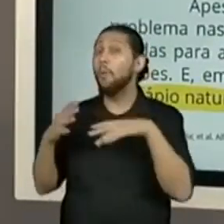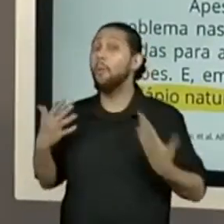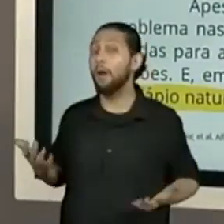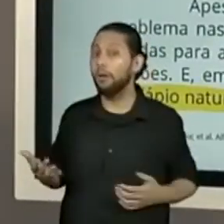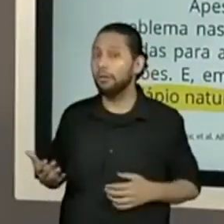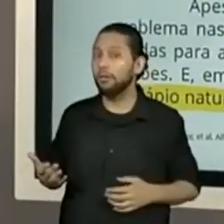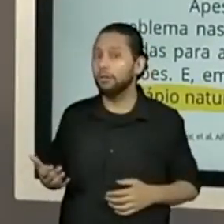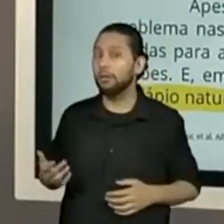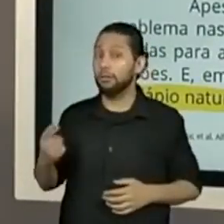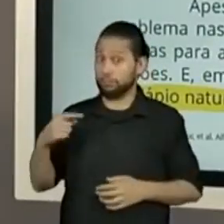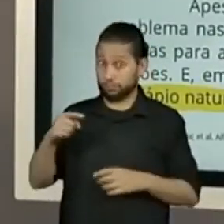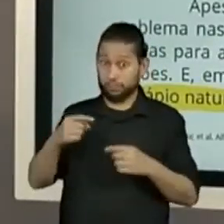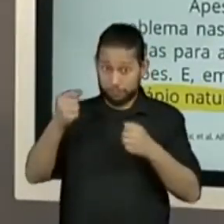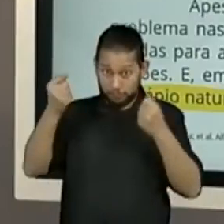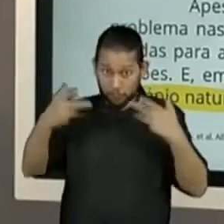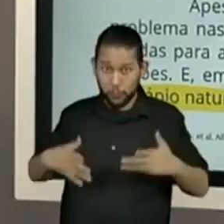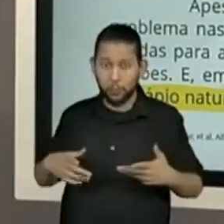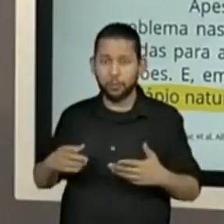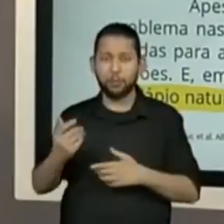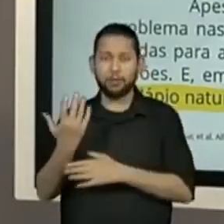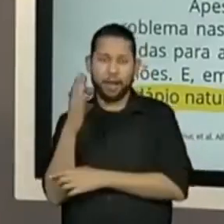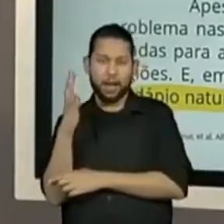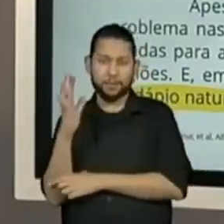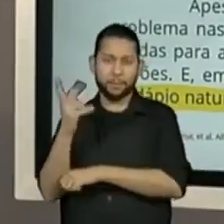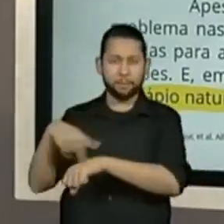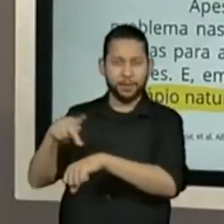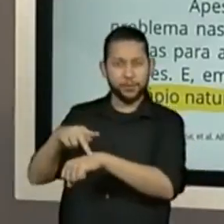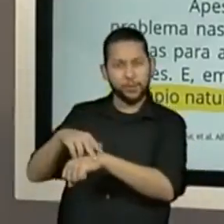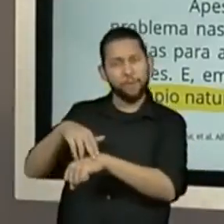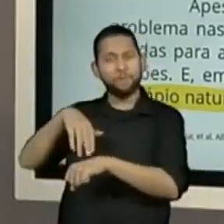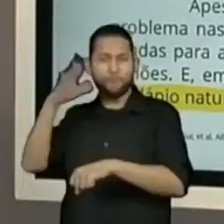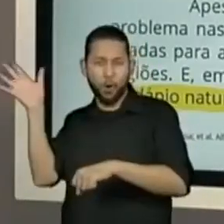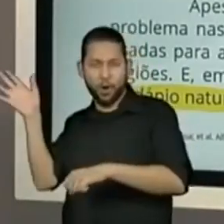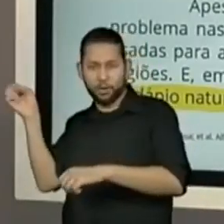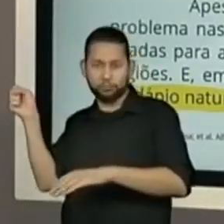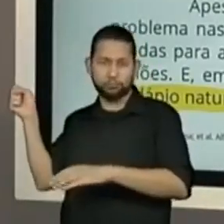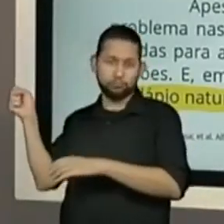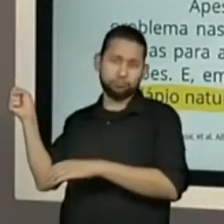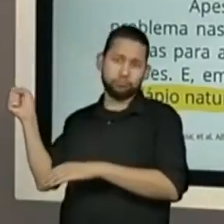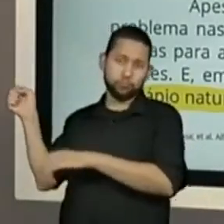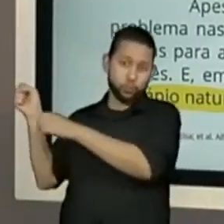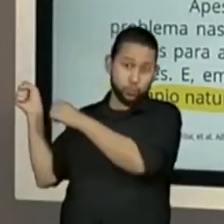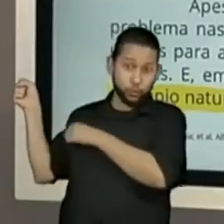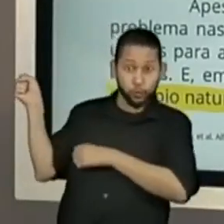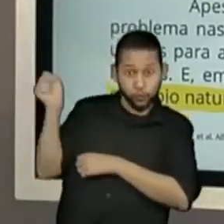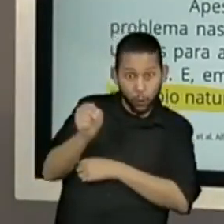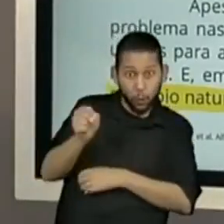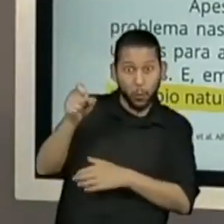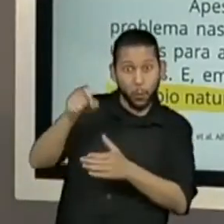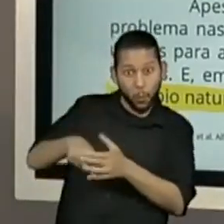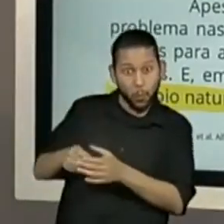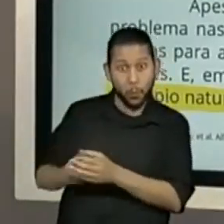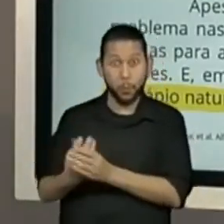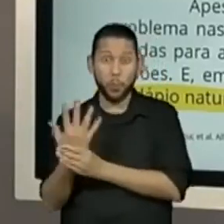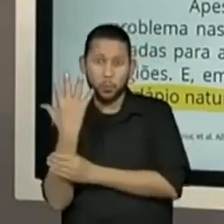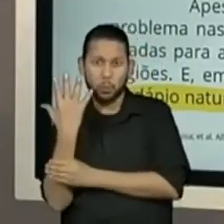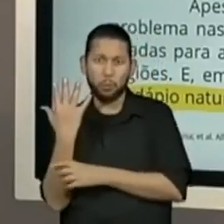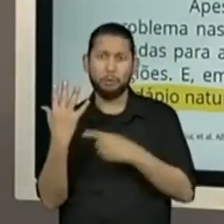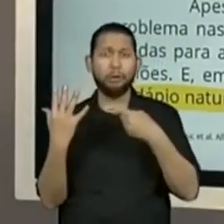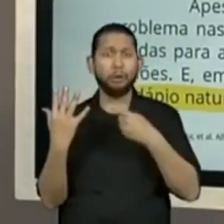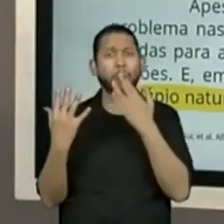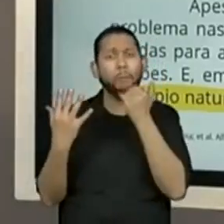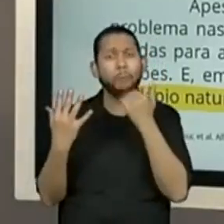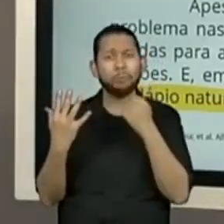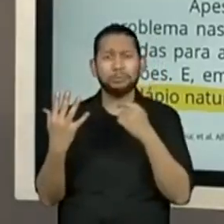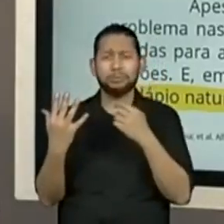cardápio dela. Então, cardápio ficou claro, está explícito o que o autor quis dizer com essa palavra cardápio? Não,